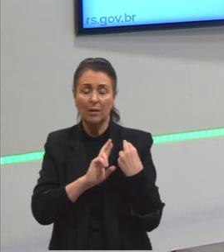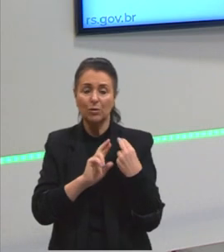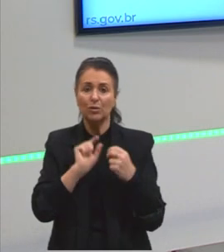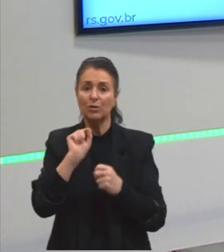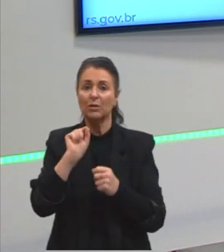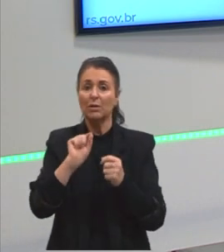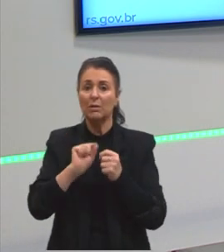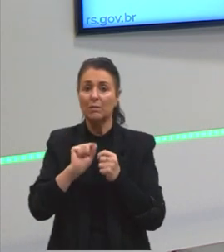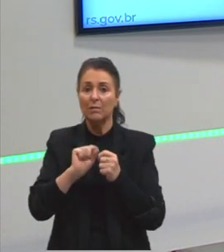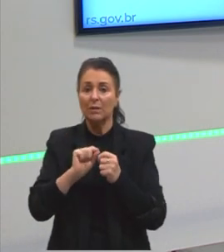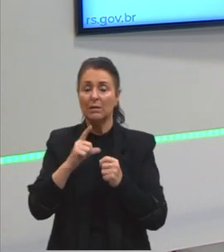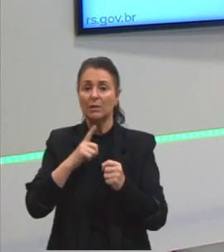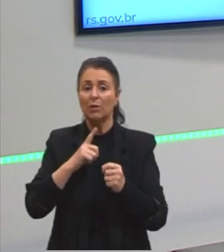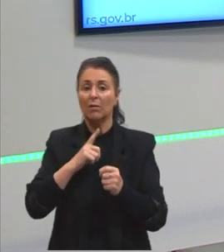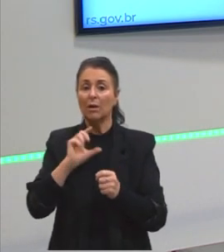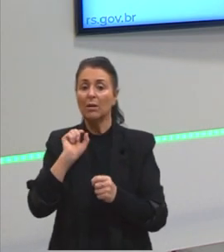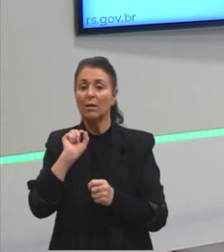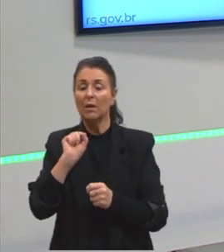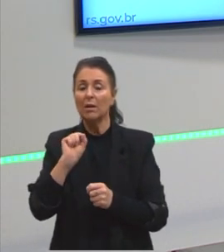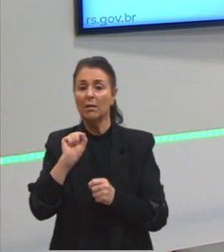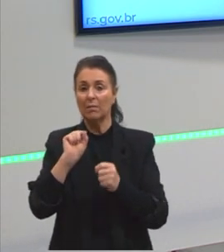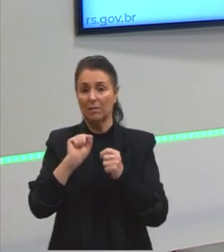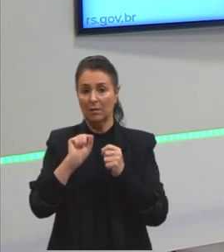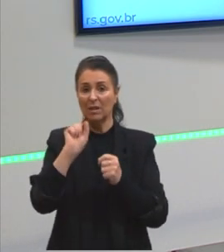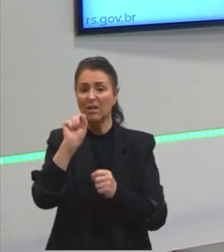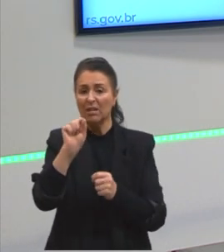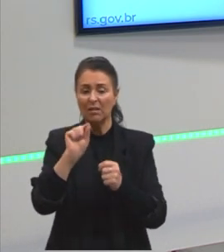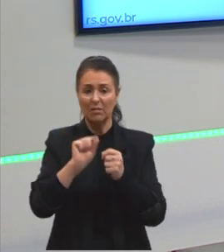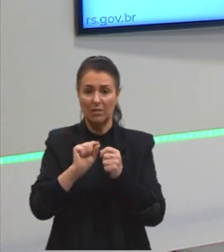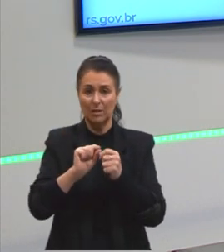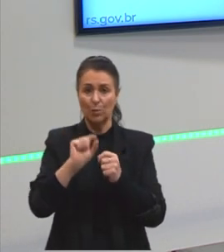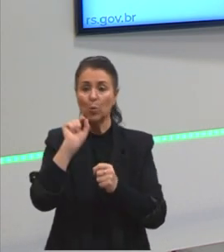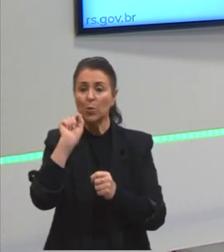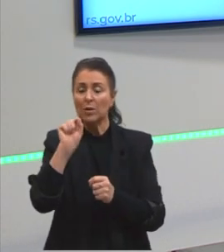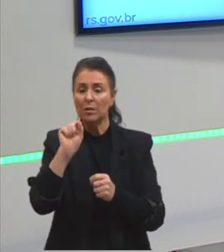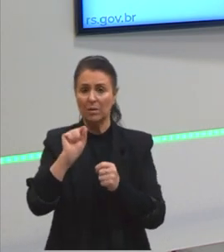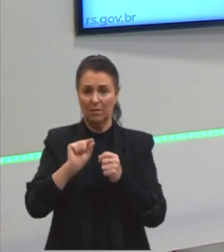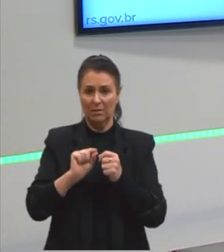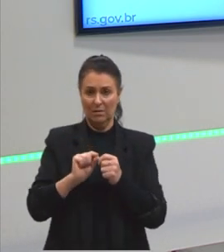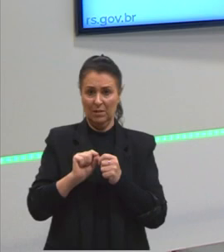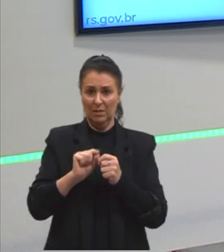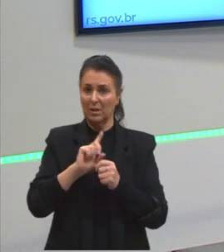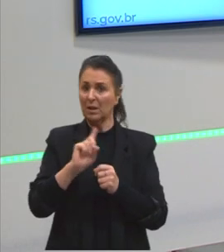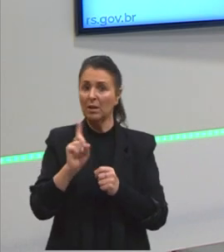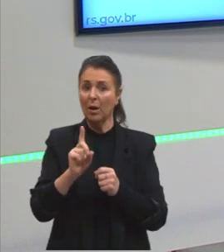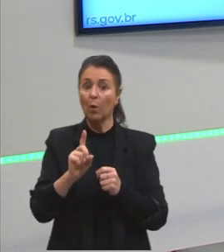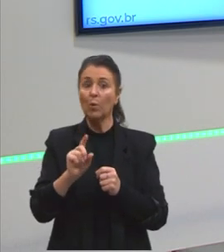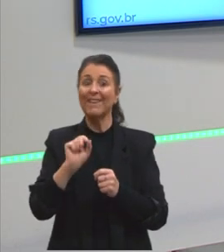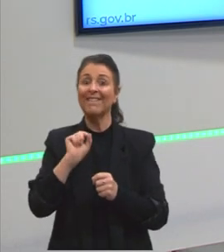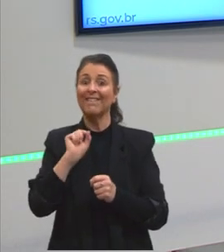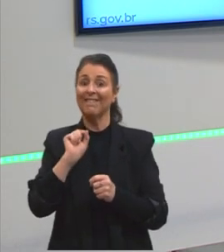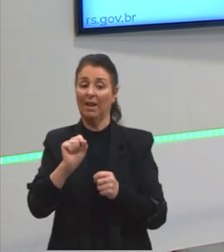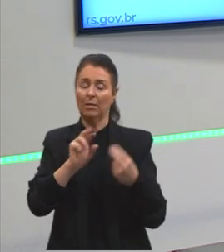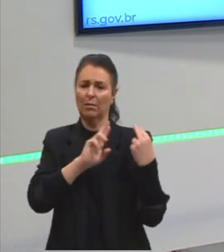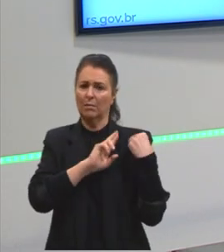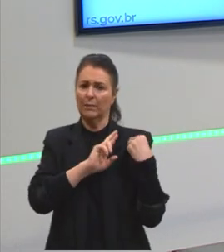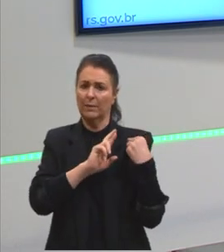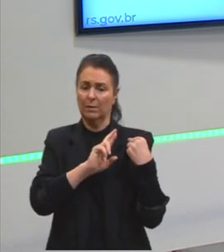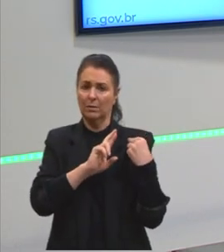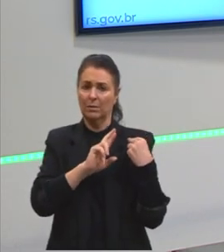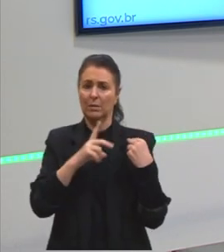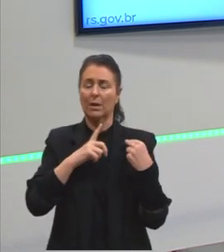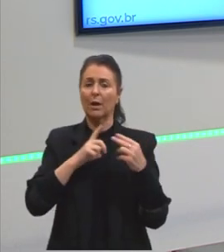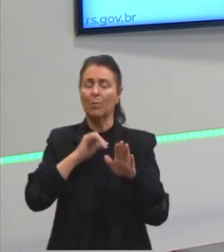A gente tem só o efeito e não quem age para que aquilo aconteça. Estratégia argumentativa,